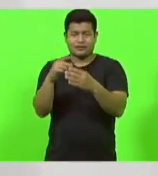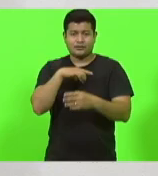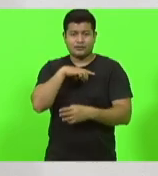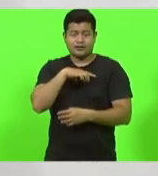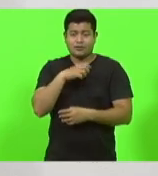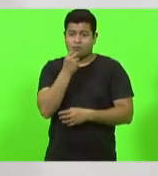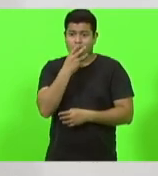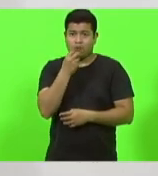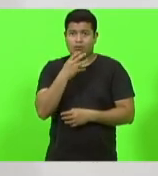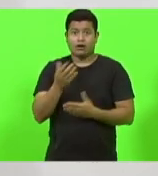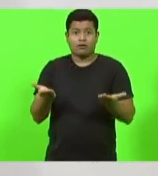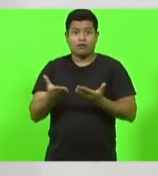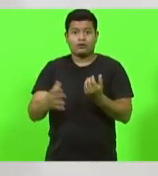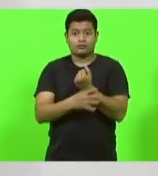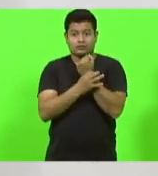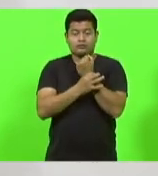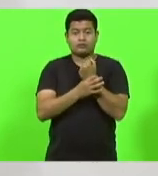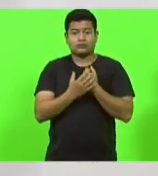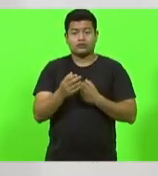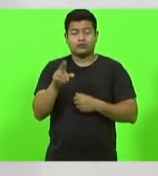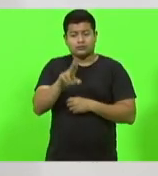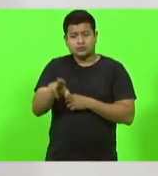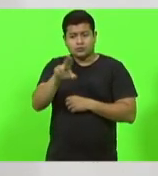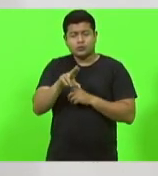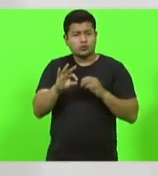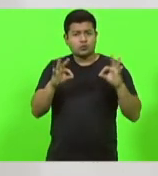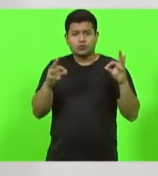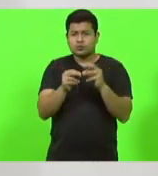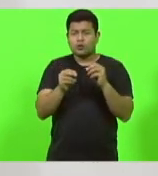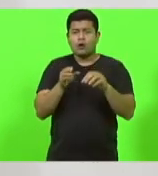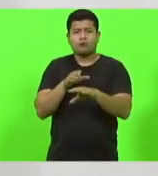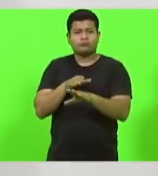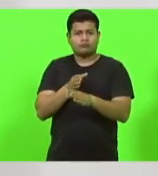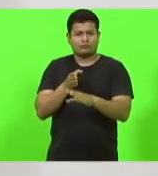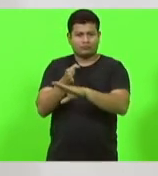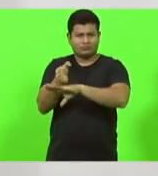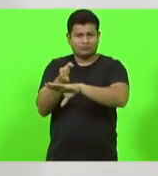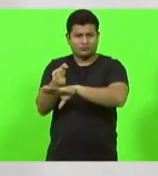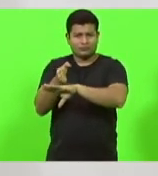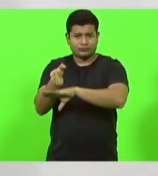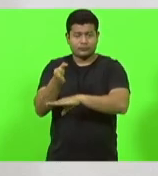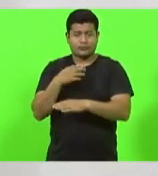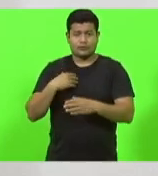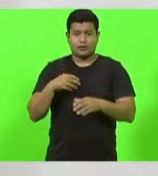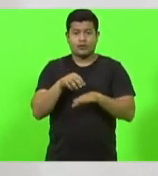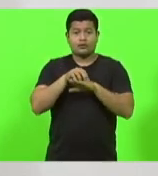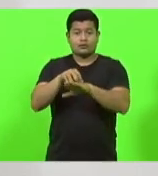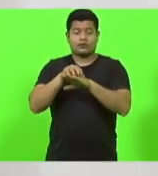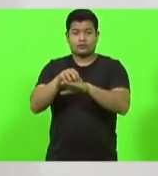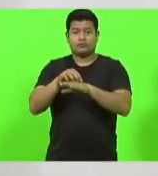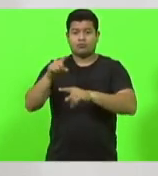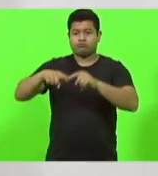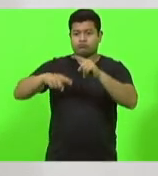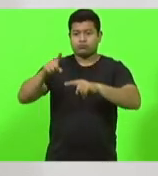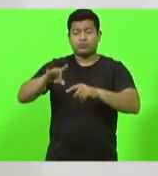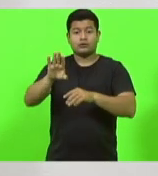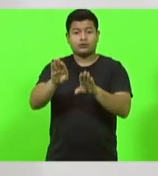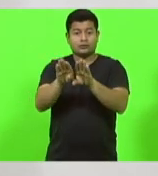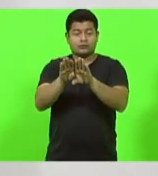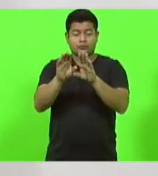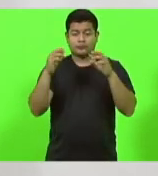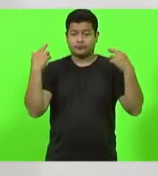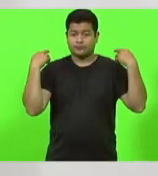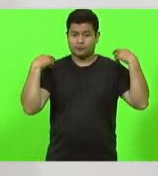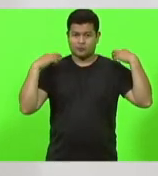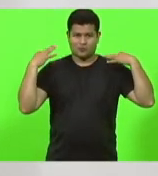aos usuários, a todos que lhe transitam através do transporte de mercadorias mas também do turismo, a Serra do